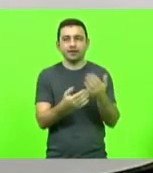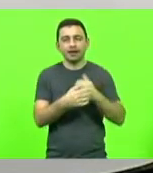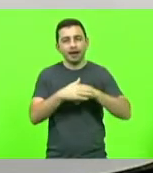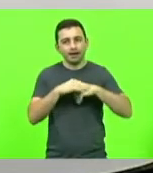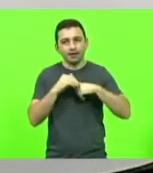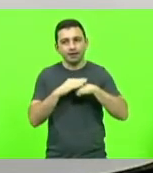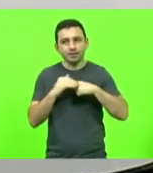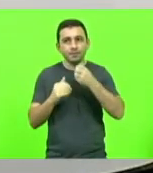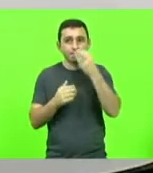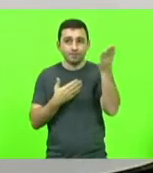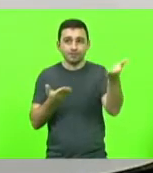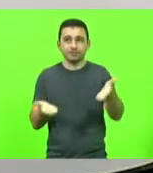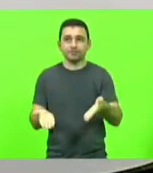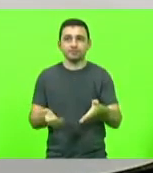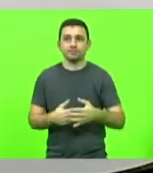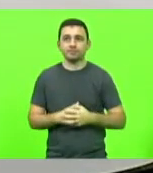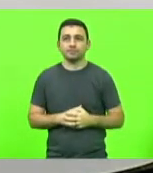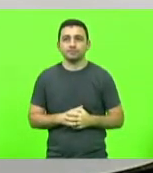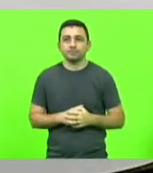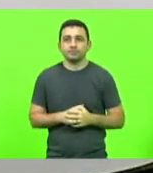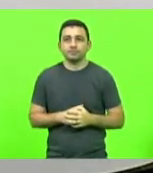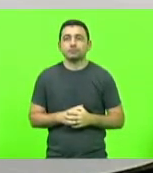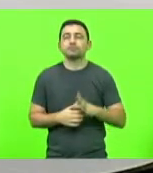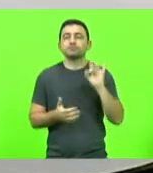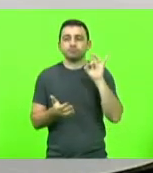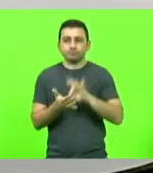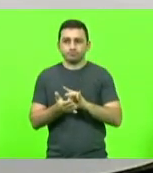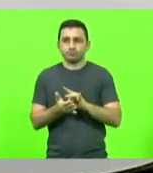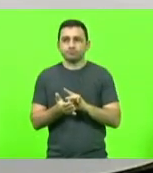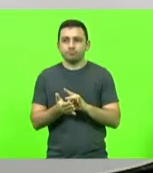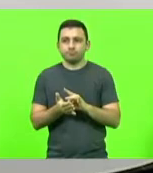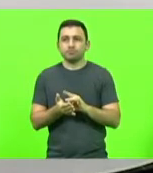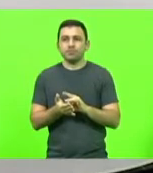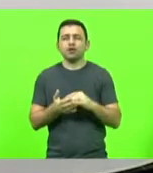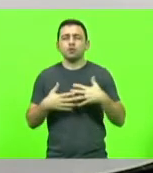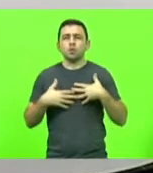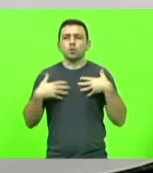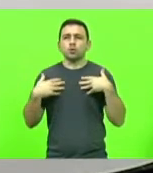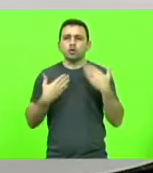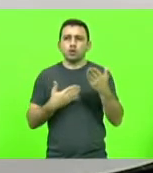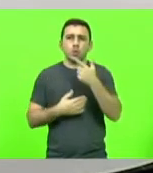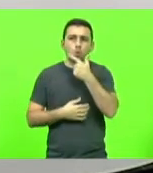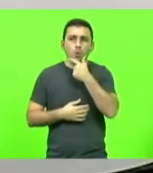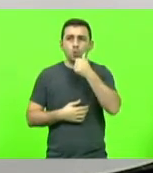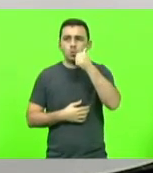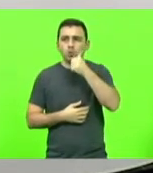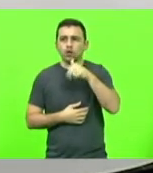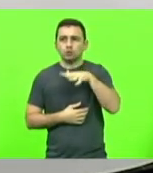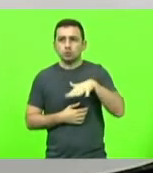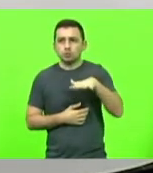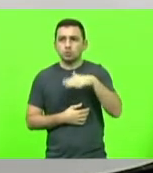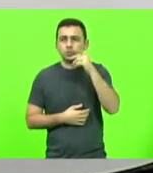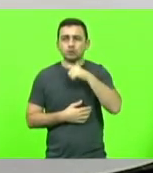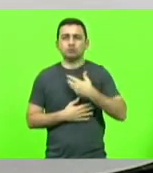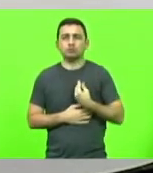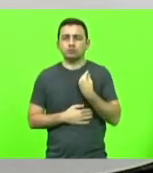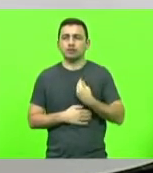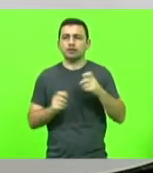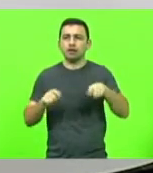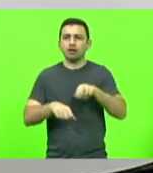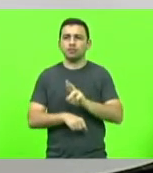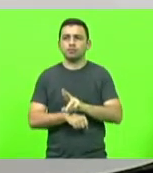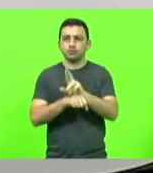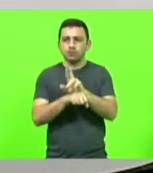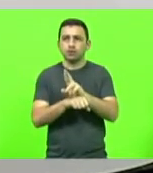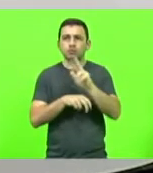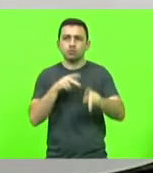-vindo no tempo que estiver aqui conosco. De fato, é uma das honras que um homem e uma mulher podem viver, poder representar o seu